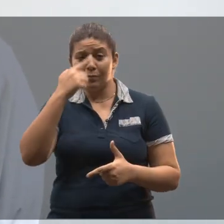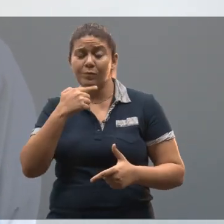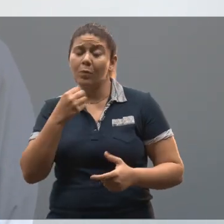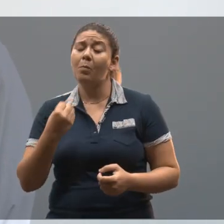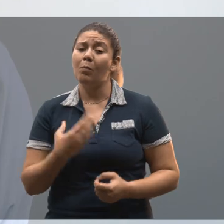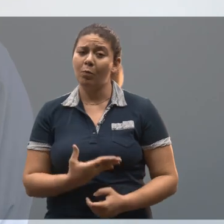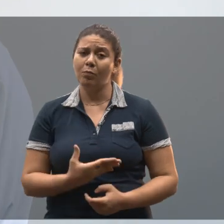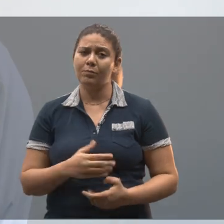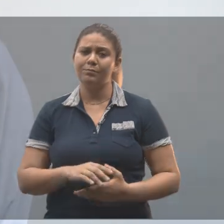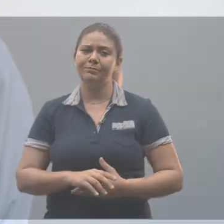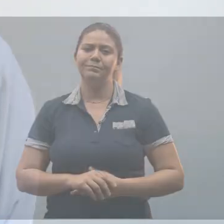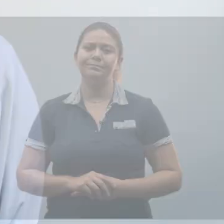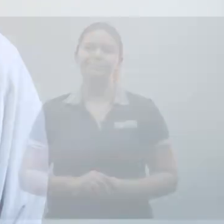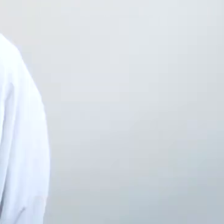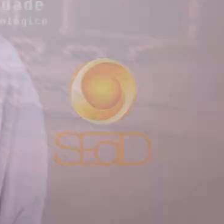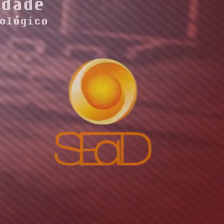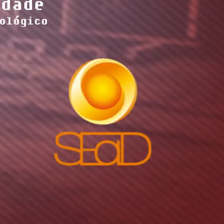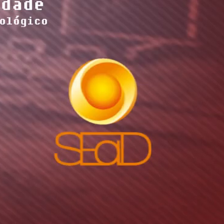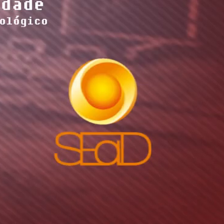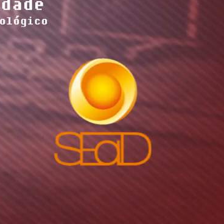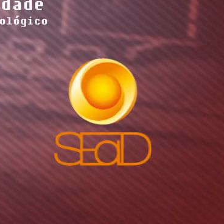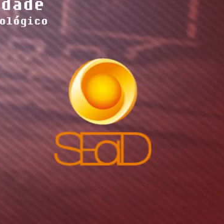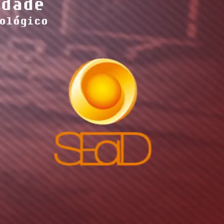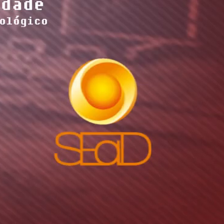esse é um perfil muito bem-sucedido para o curso de química.